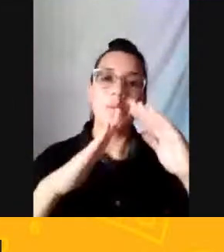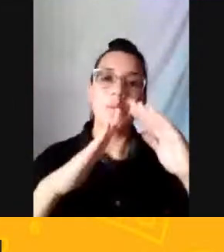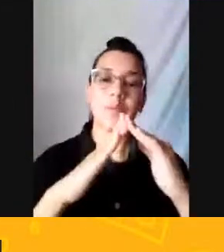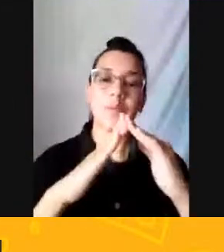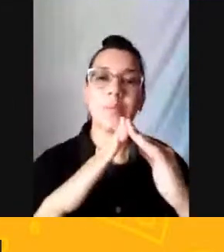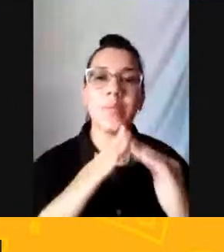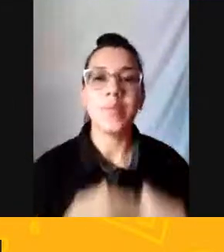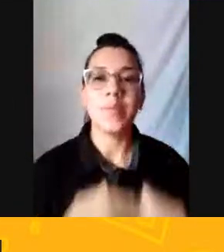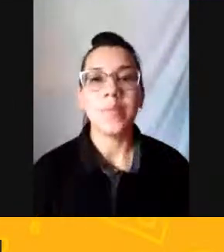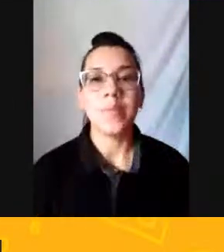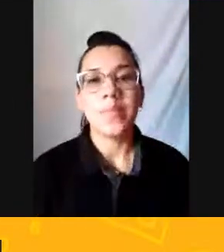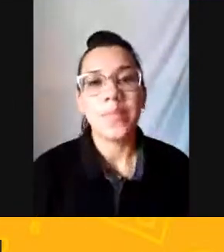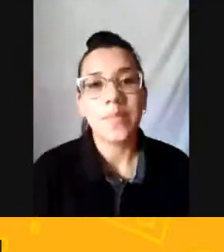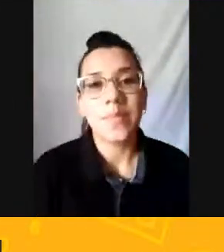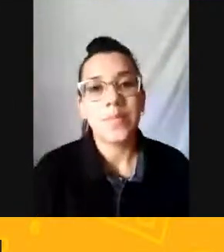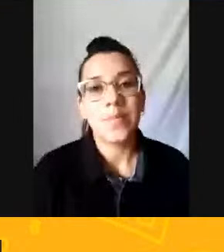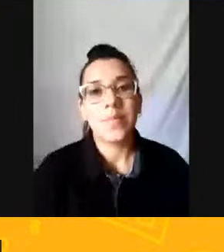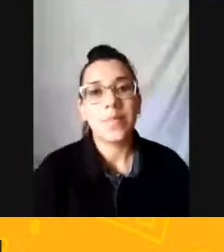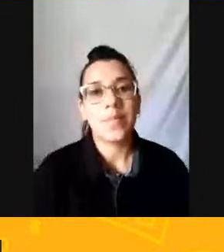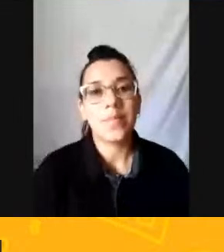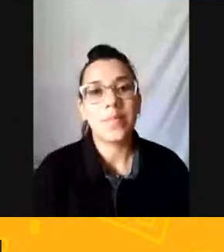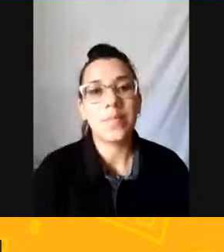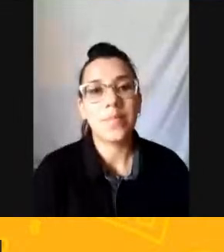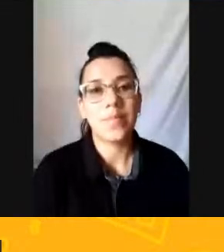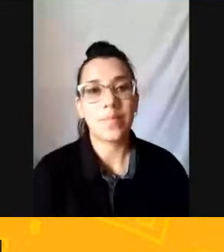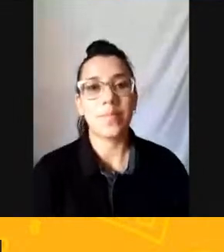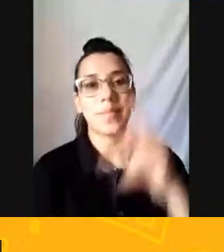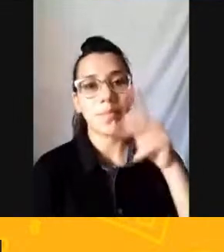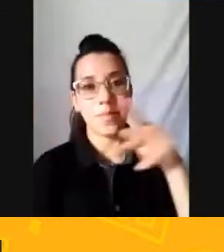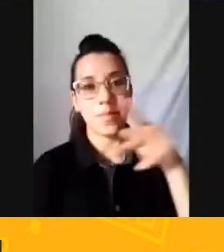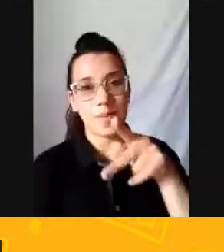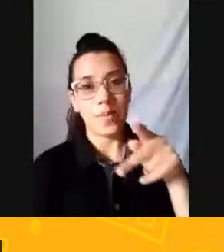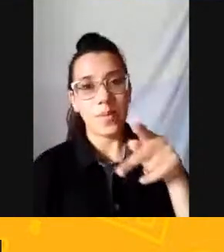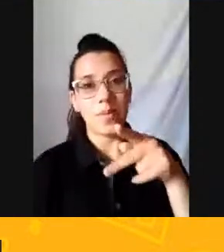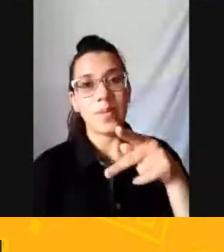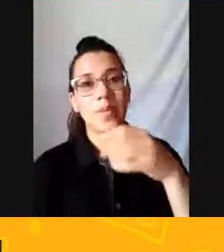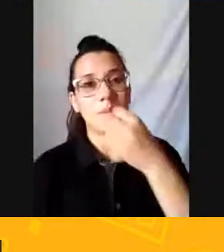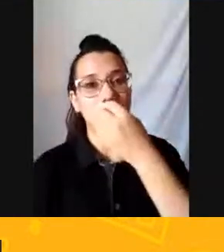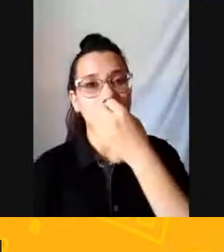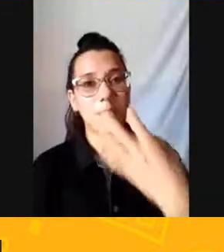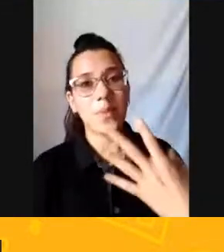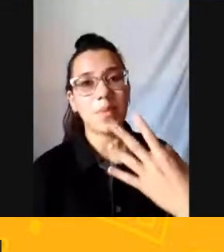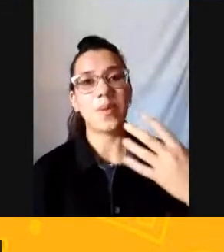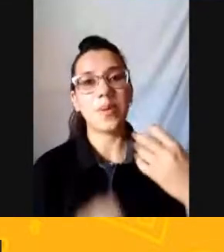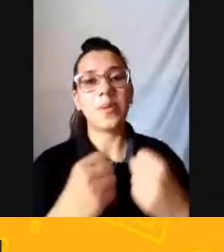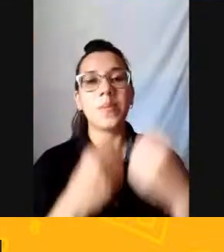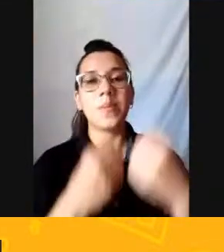Muito bom Pra esclarecer É que As pessoas